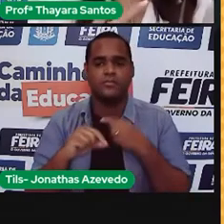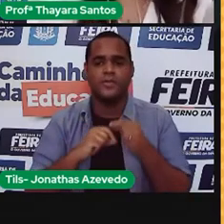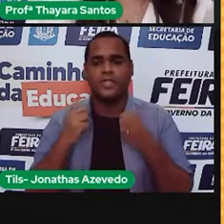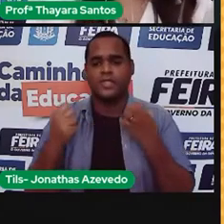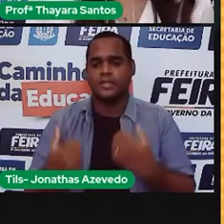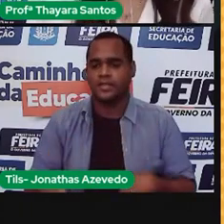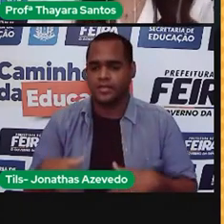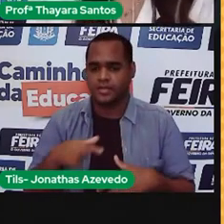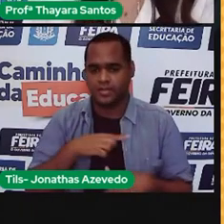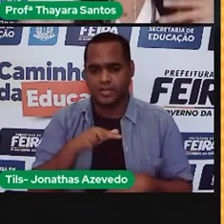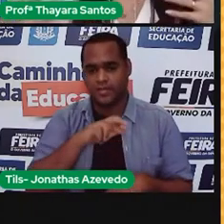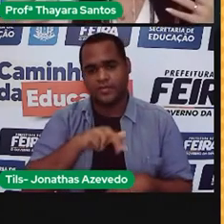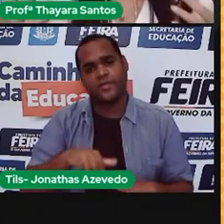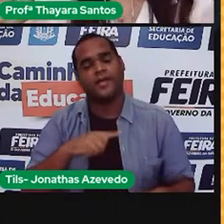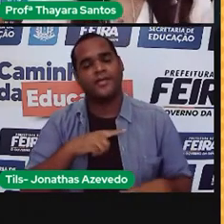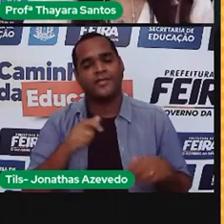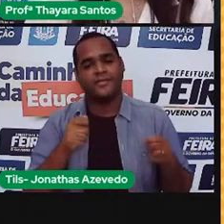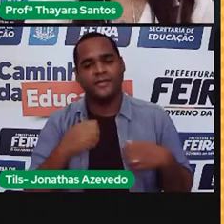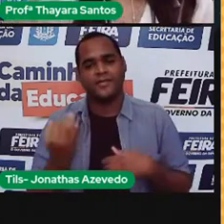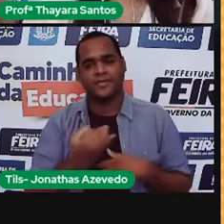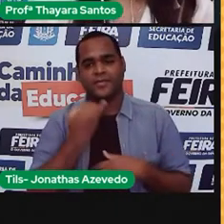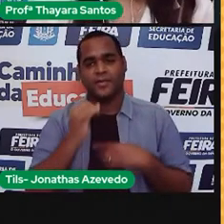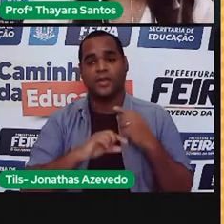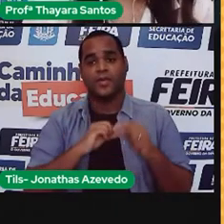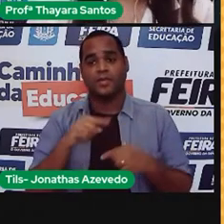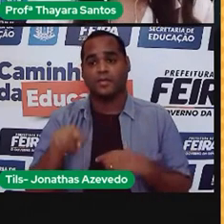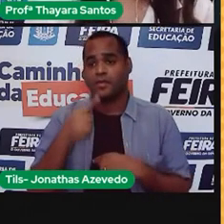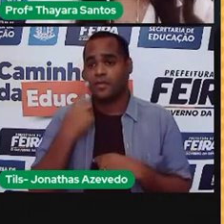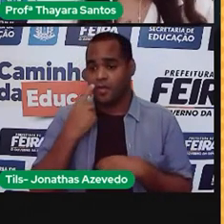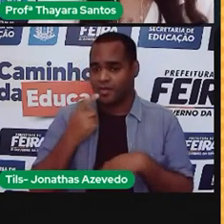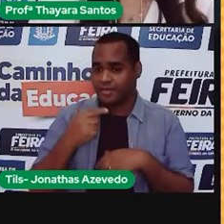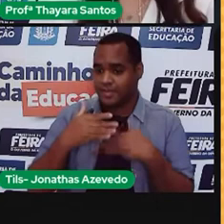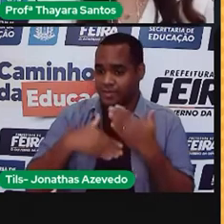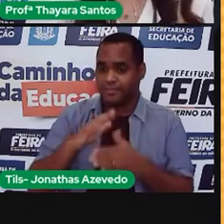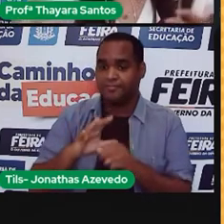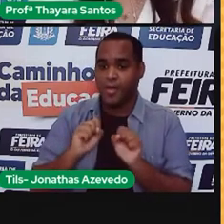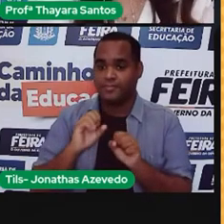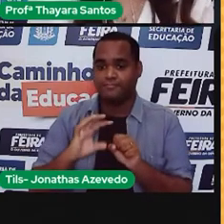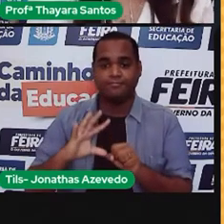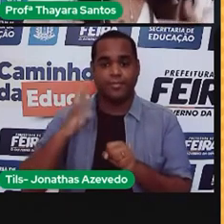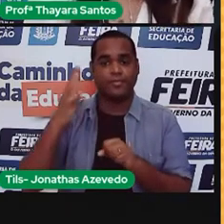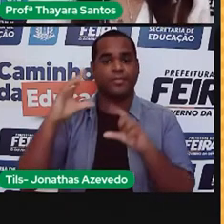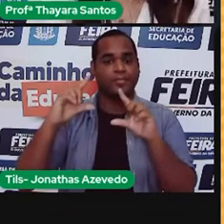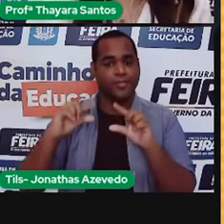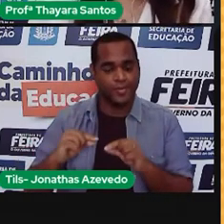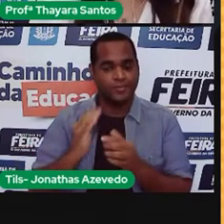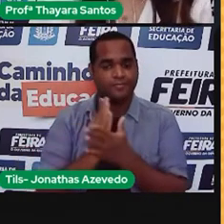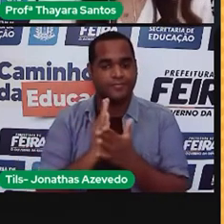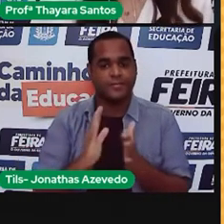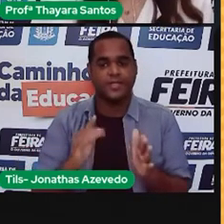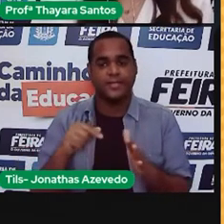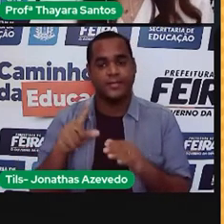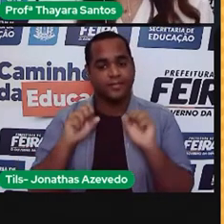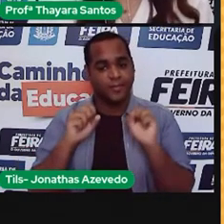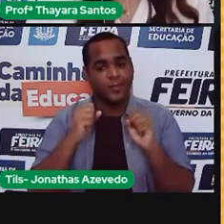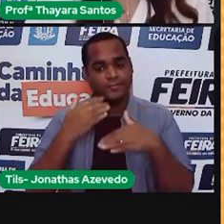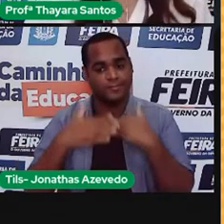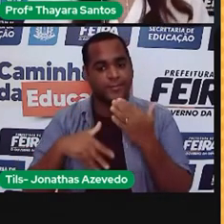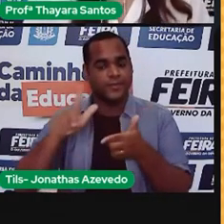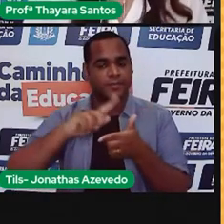gastar aí por conta, isso vai fazer com que uma hora aquele recurso acabe. E se ele acabar, a gente vai ter prejuízo.